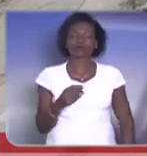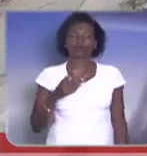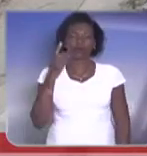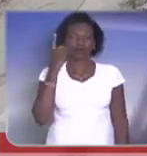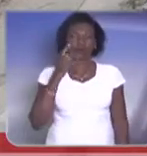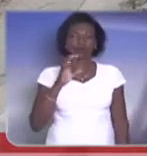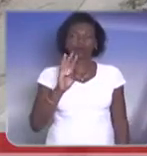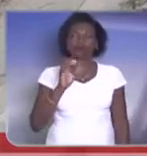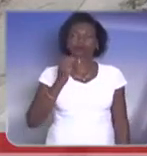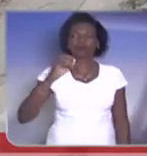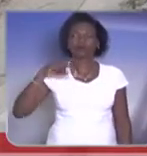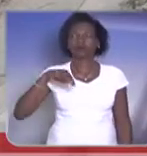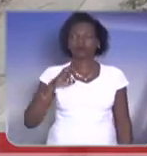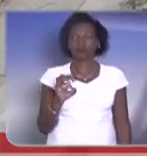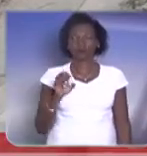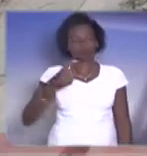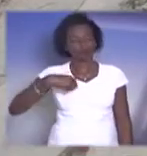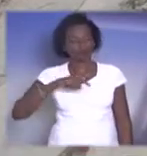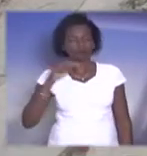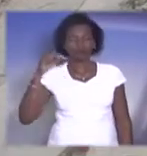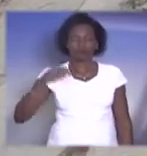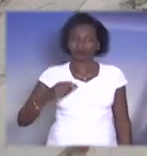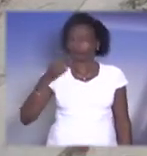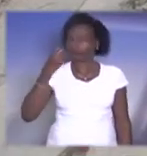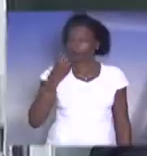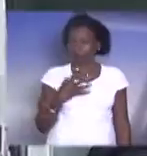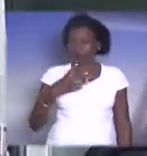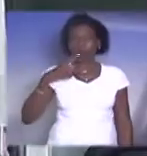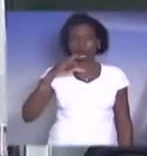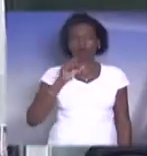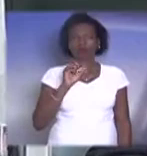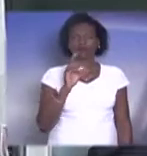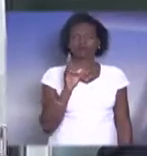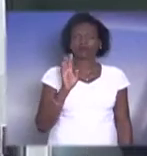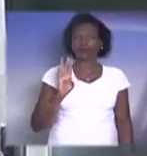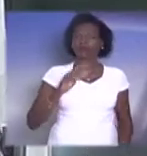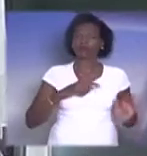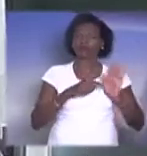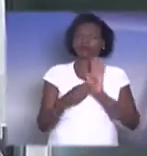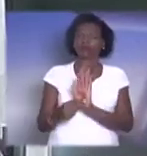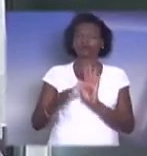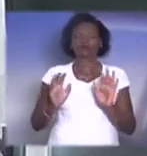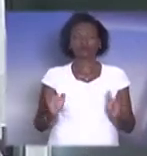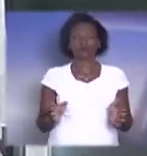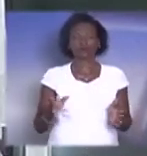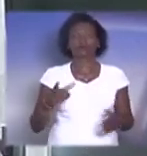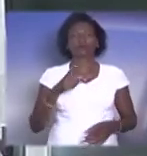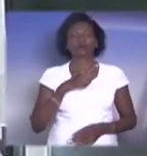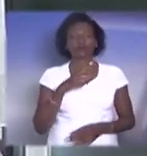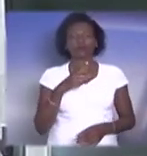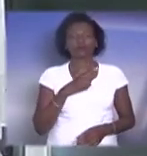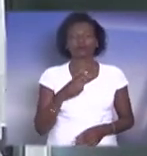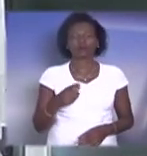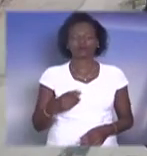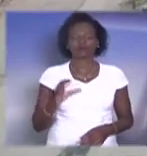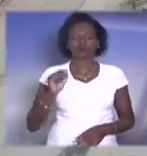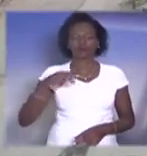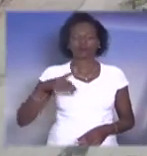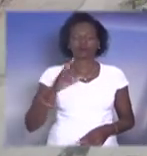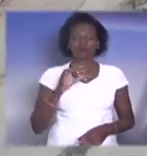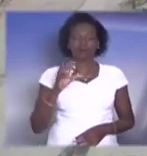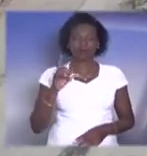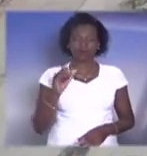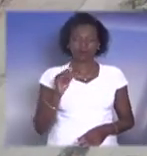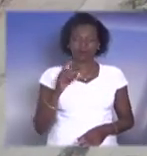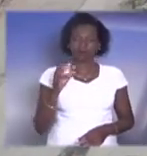deputado Orlando Bolson. E nós aqui temos bons candidatos do PSDB que já se apresentaram. Temos aqui o candidato Luiz Fernando